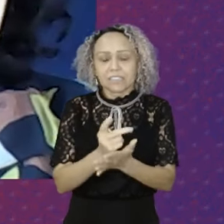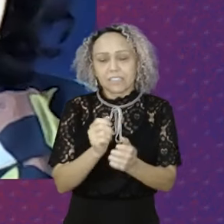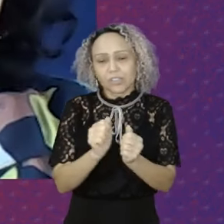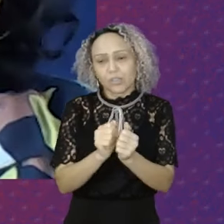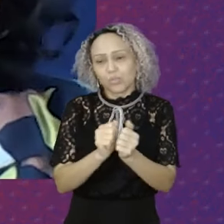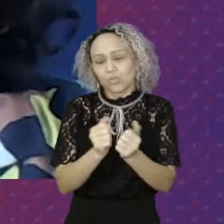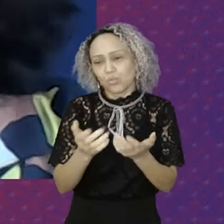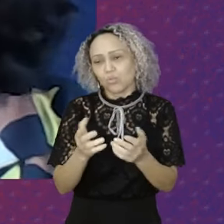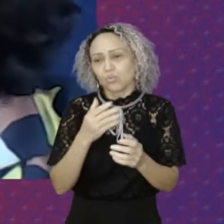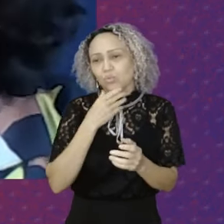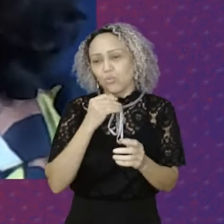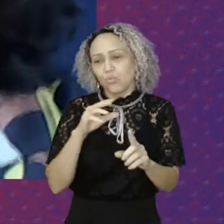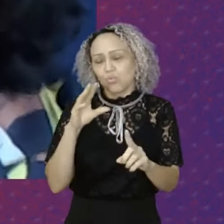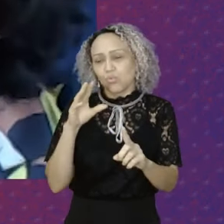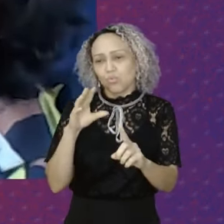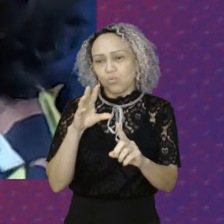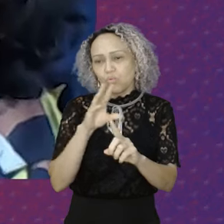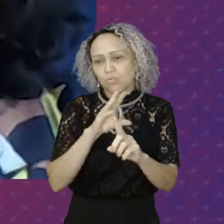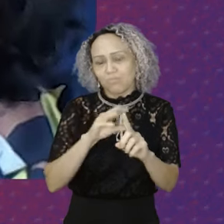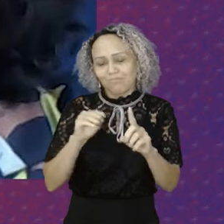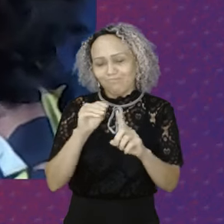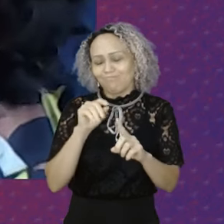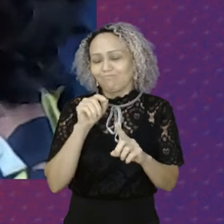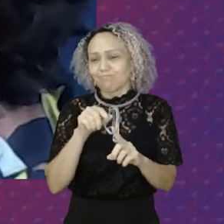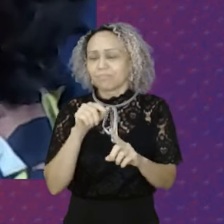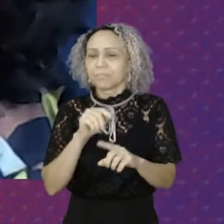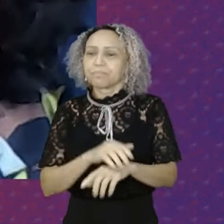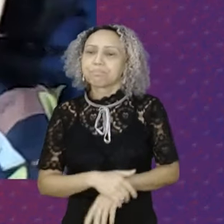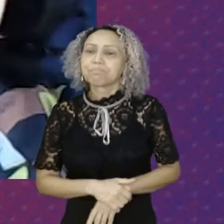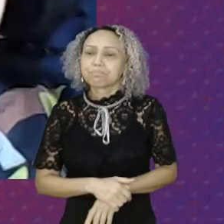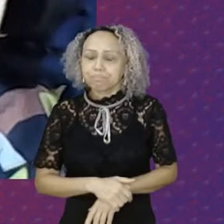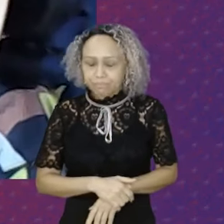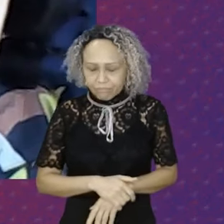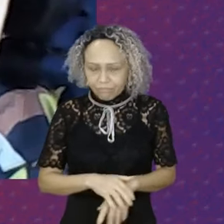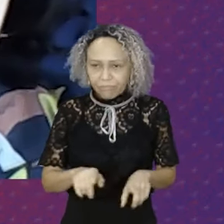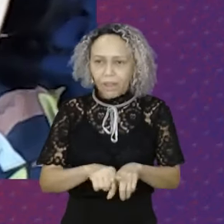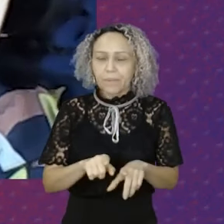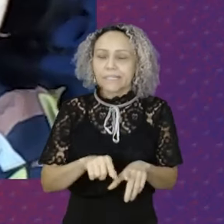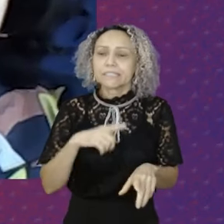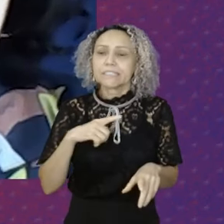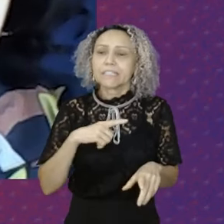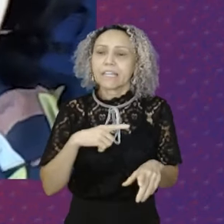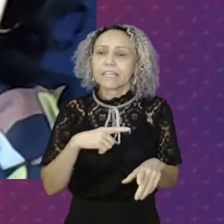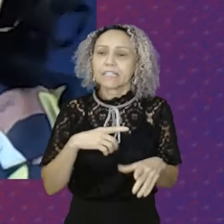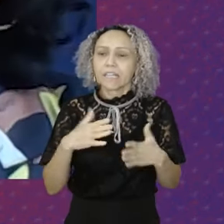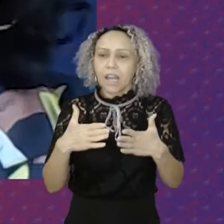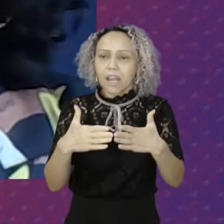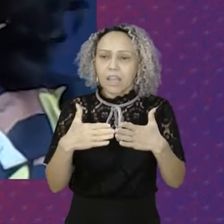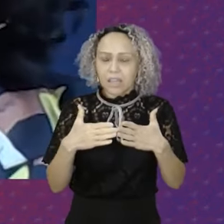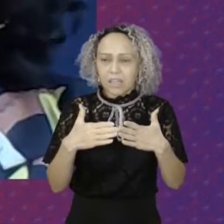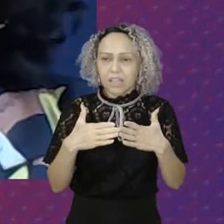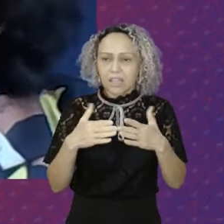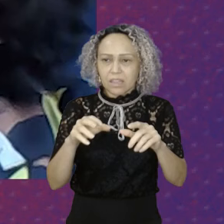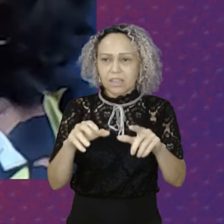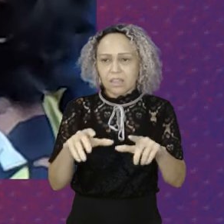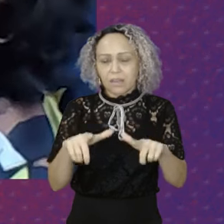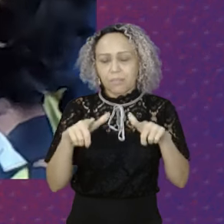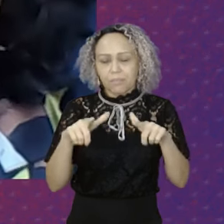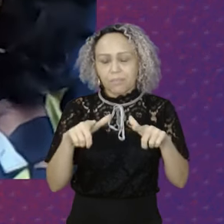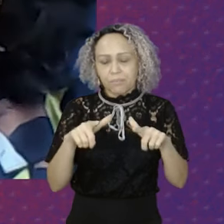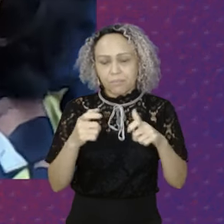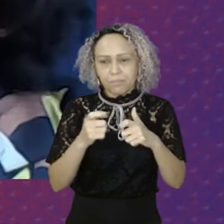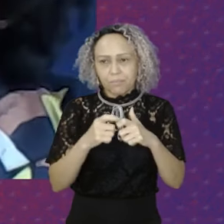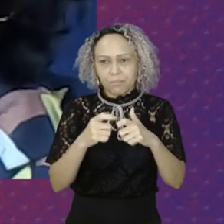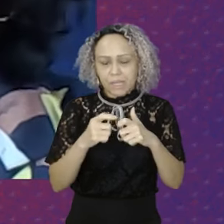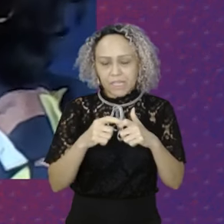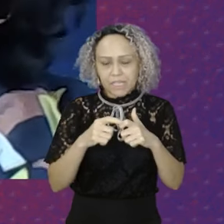Também a licença Maternidade No bolso atleta A gente sabe Que hoje As mulheres São